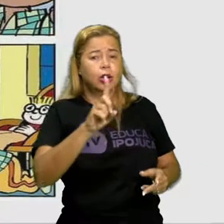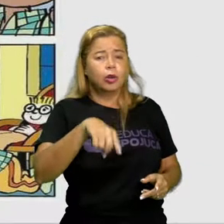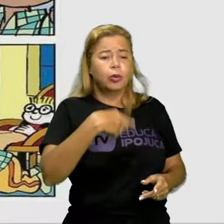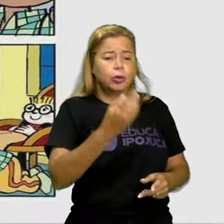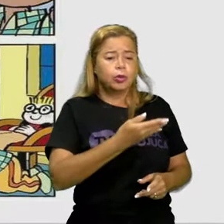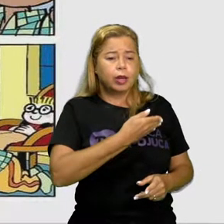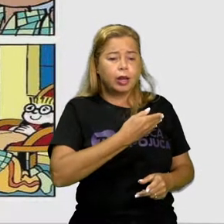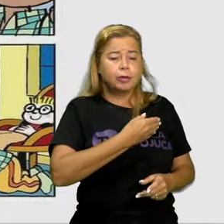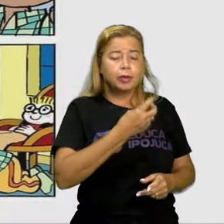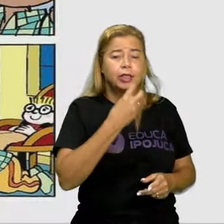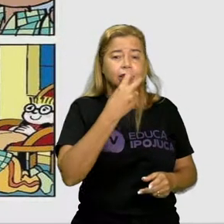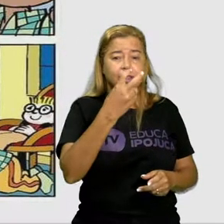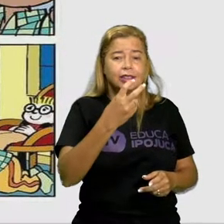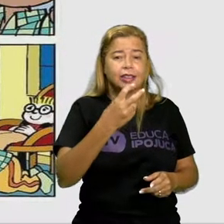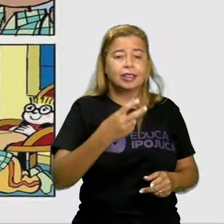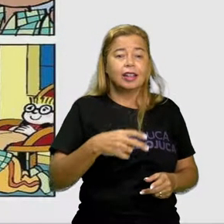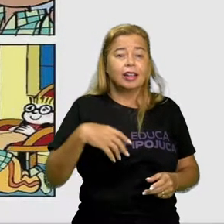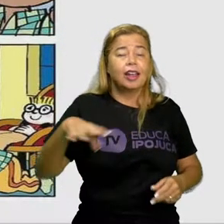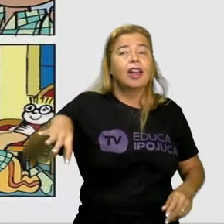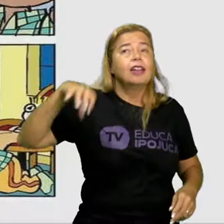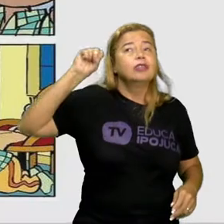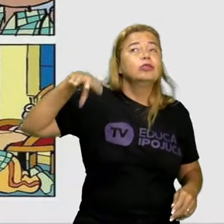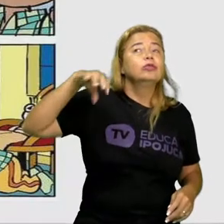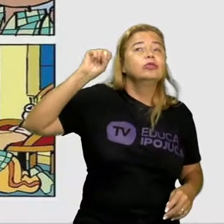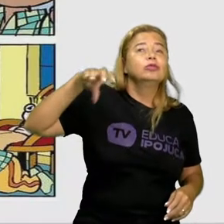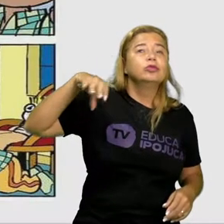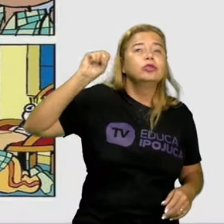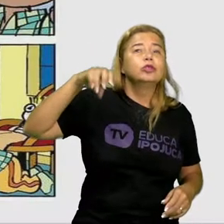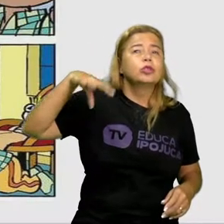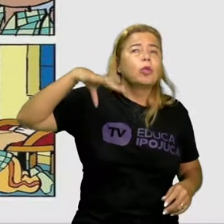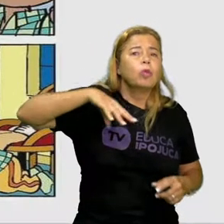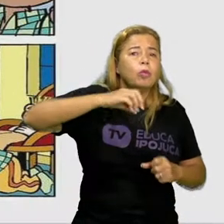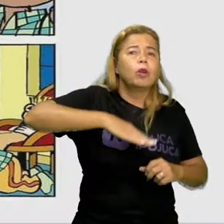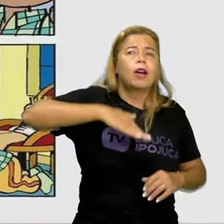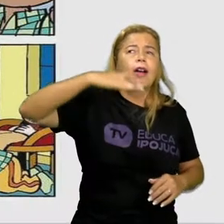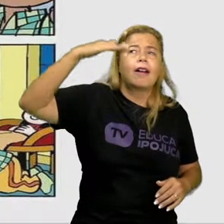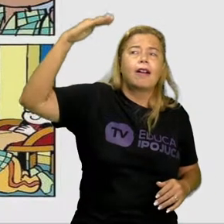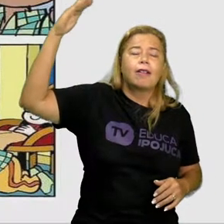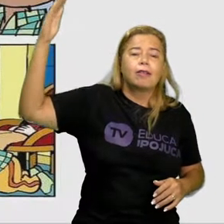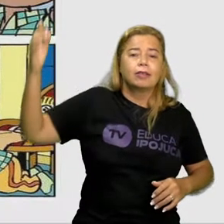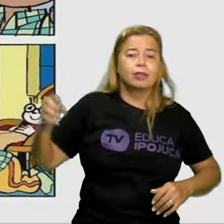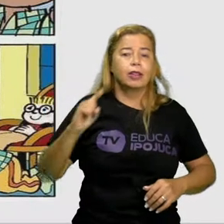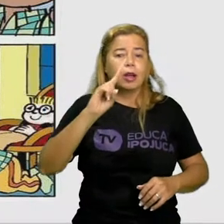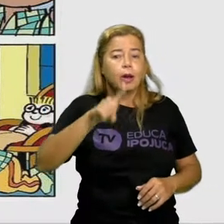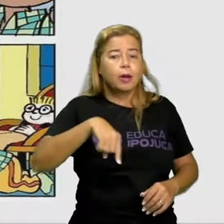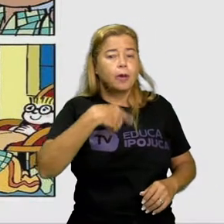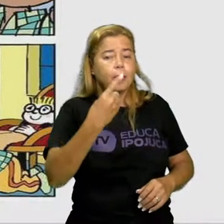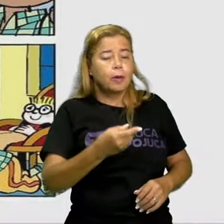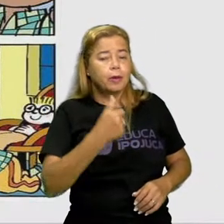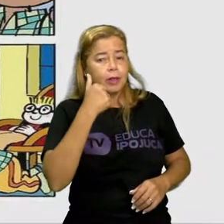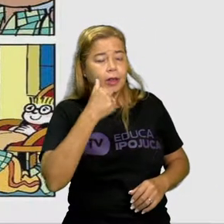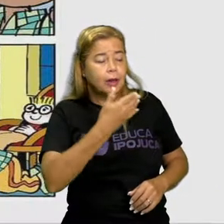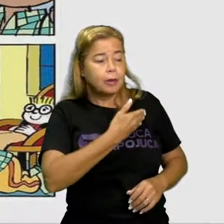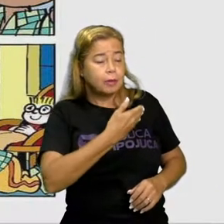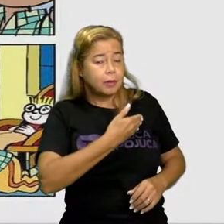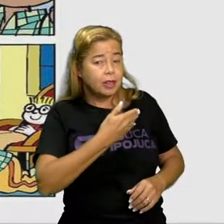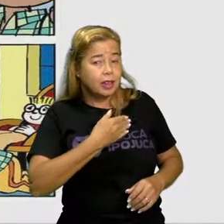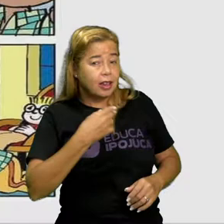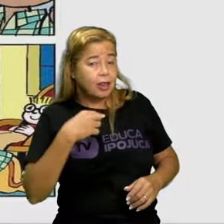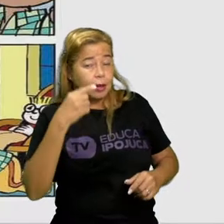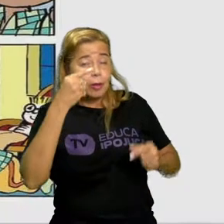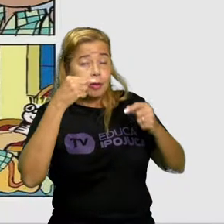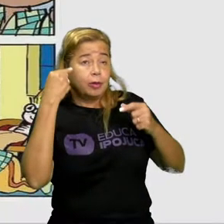Ouvir som bem alto E a amiguinha dele fala Mexer na maquiagem da